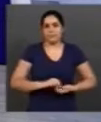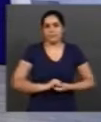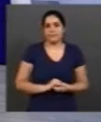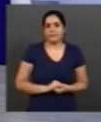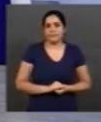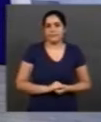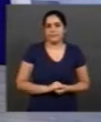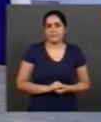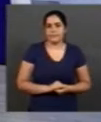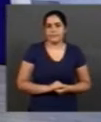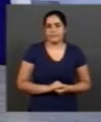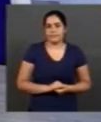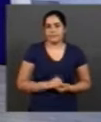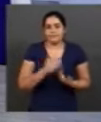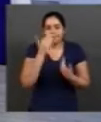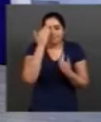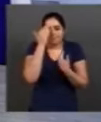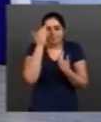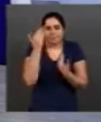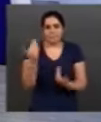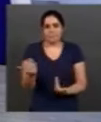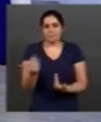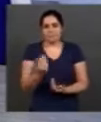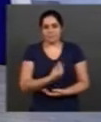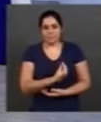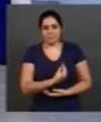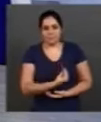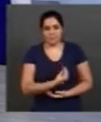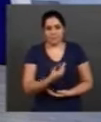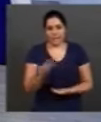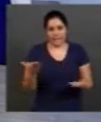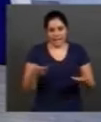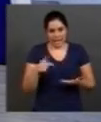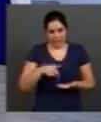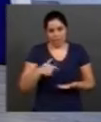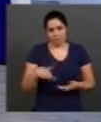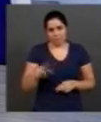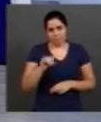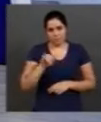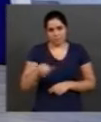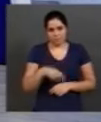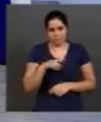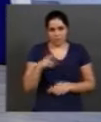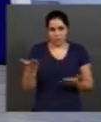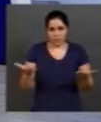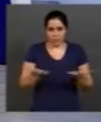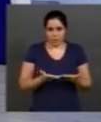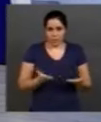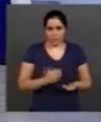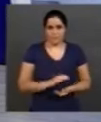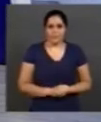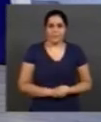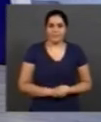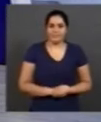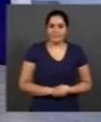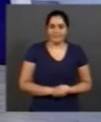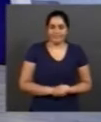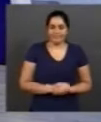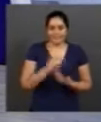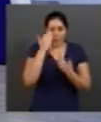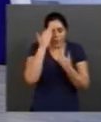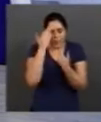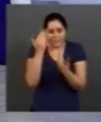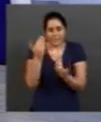Onderley, Roberto, foi um prazer muito grande tê-los conosco em nosso Jornal da UFO de hoje. Foi uma satisfação muito grande. Muito obrigado.